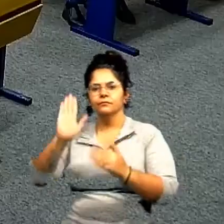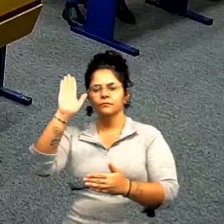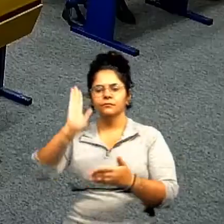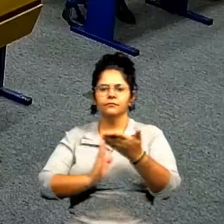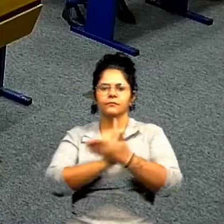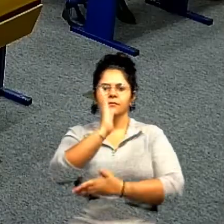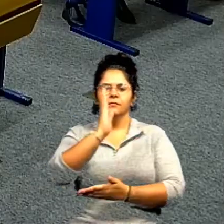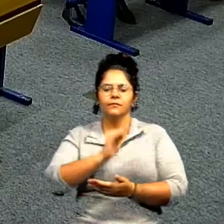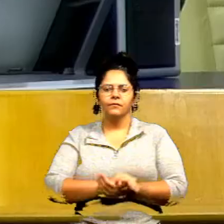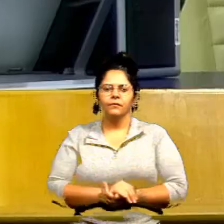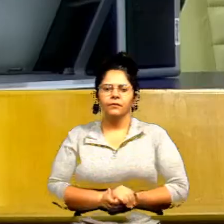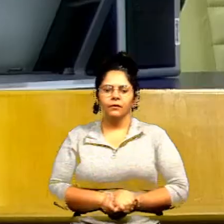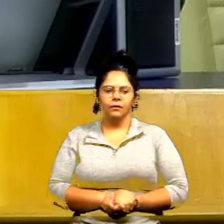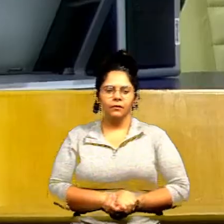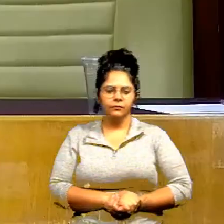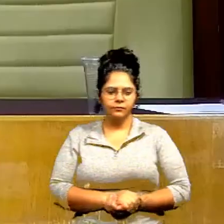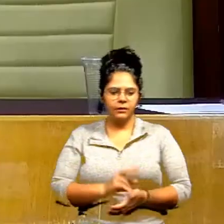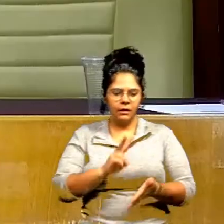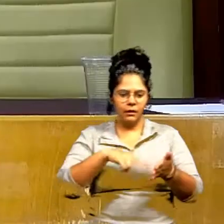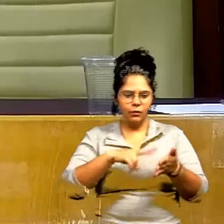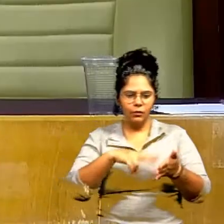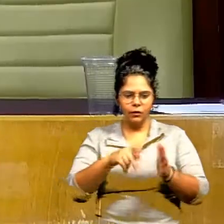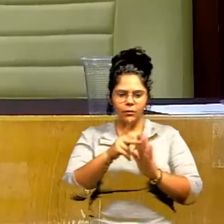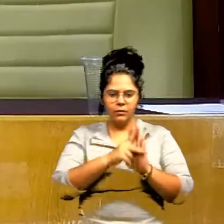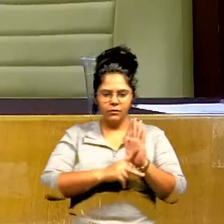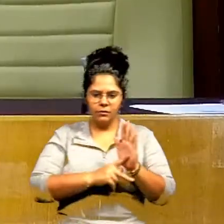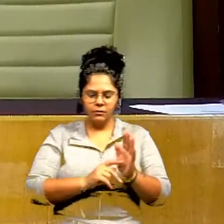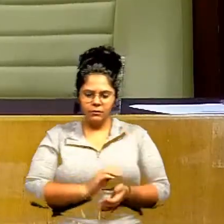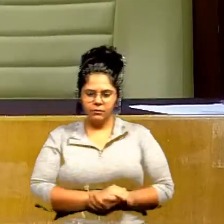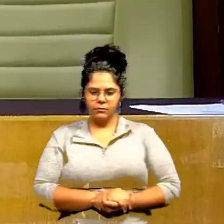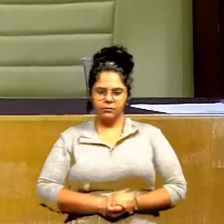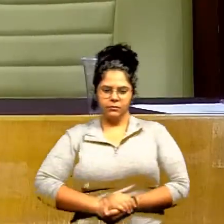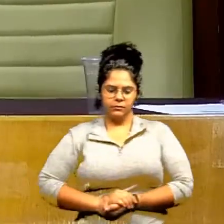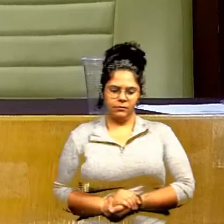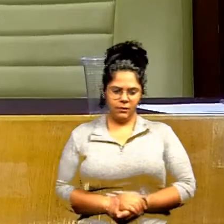contrário, se manifesta. Aprovado. Leitura do capítulo do projeto, por gentileza, vereador.